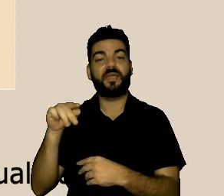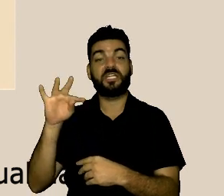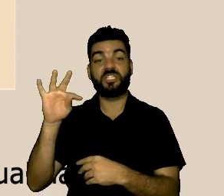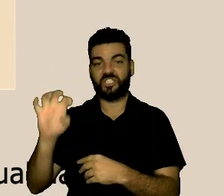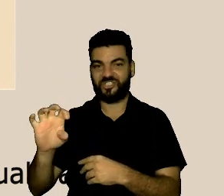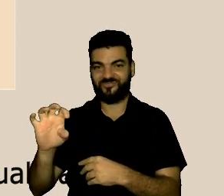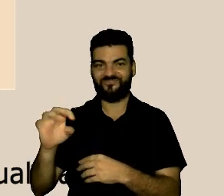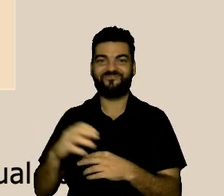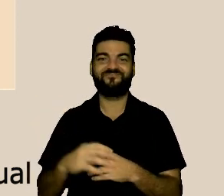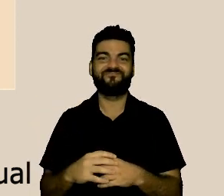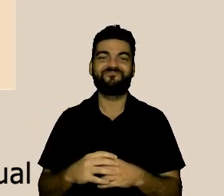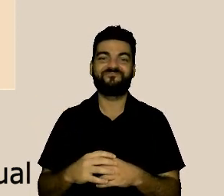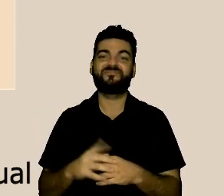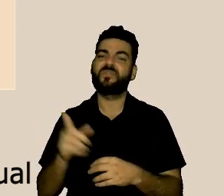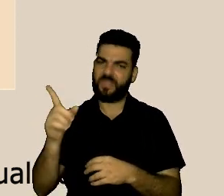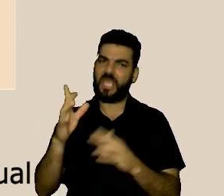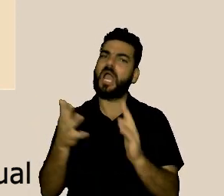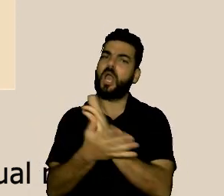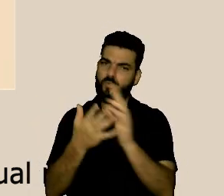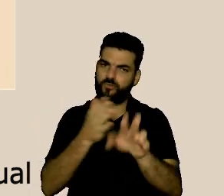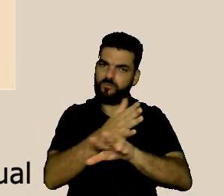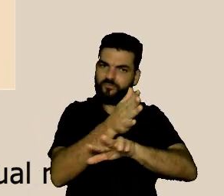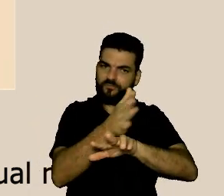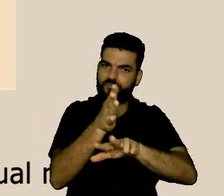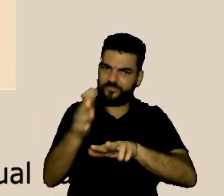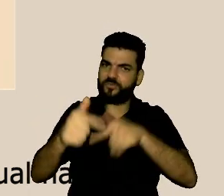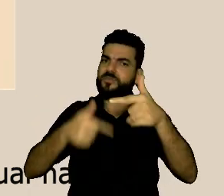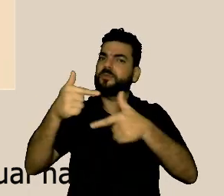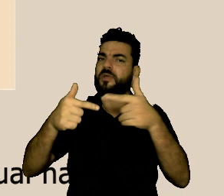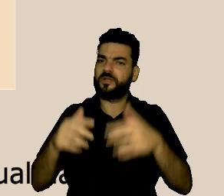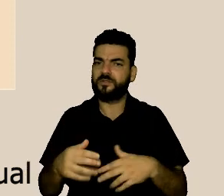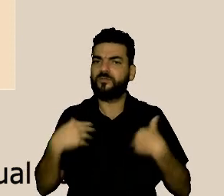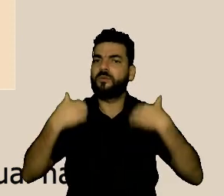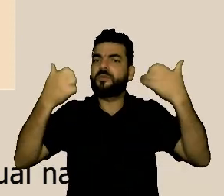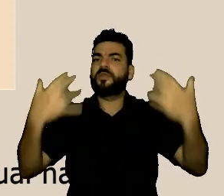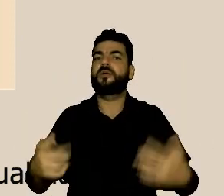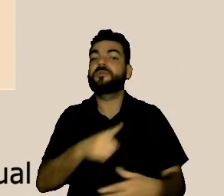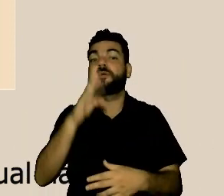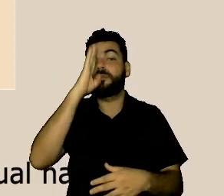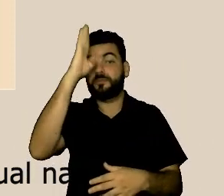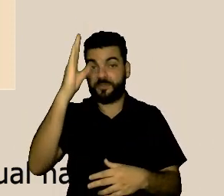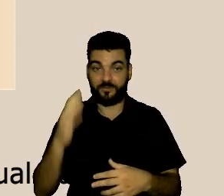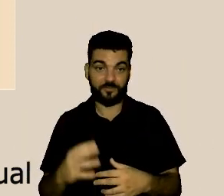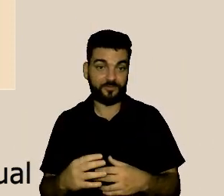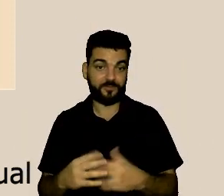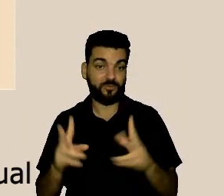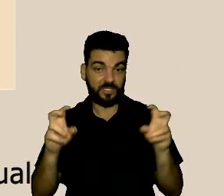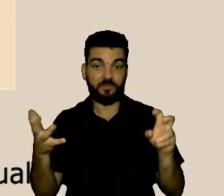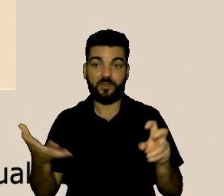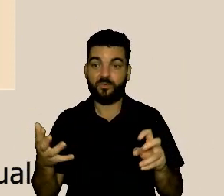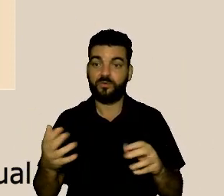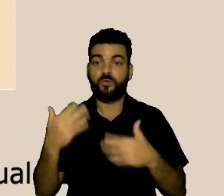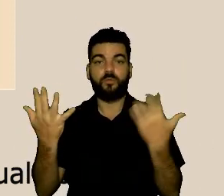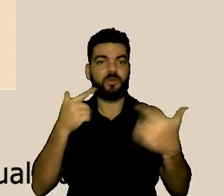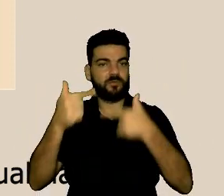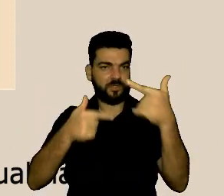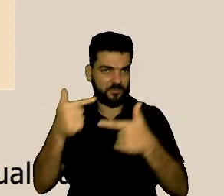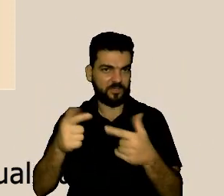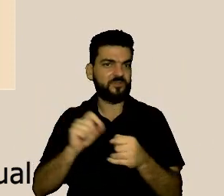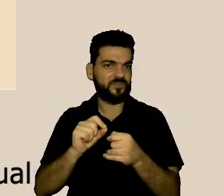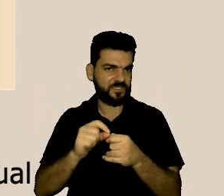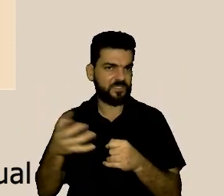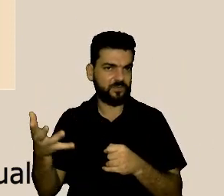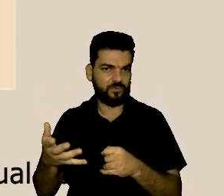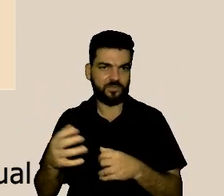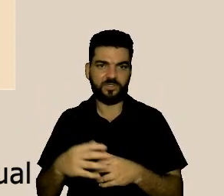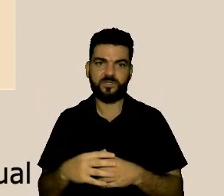programa que ele tem alguns eixos de atuação né eu vou falar dos principais eixos que tem a ver com o trabalho que a gente está tratando